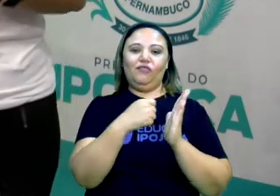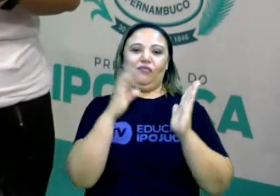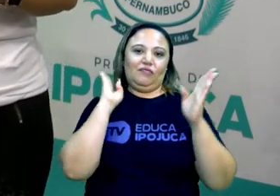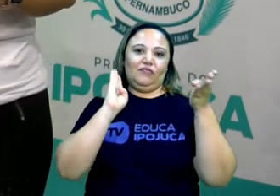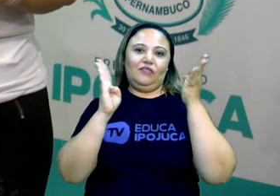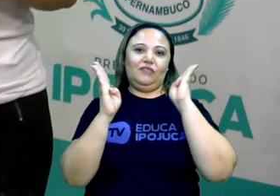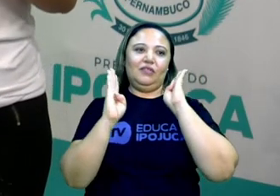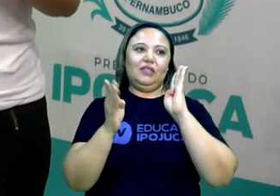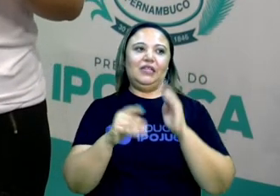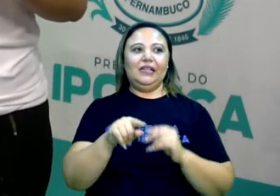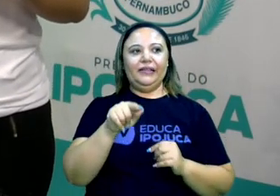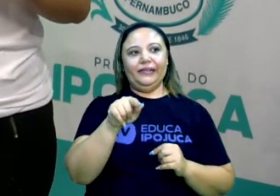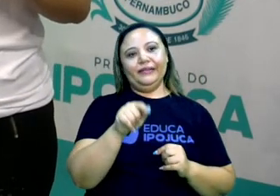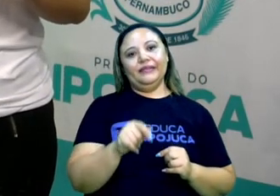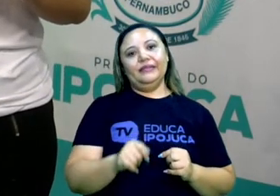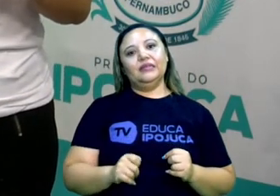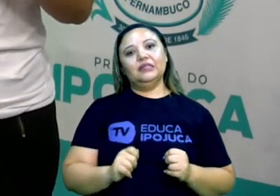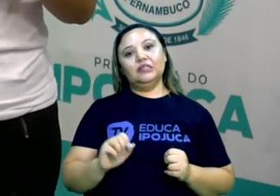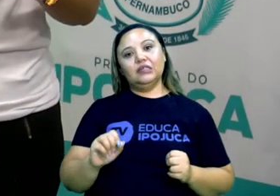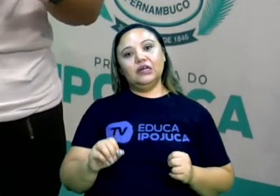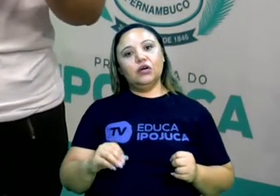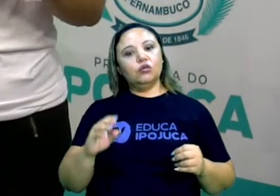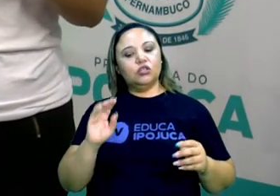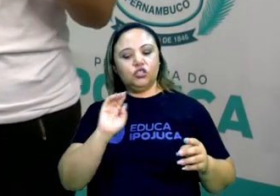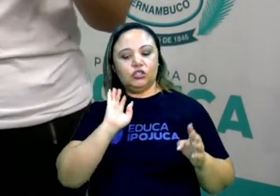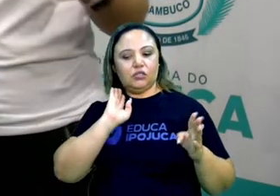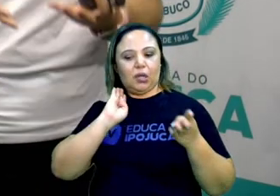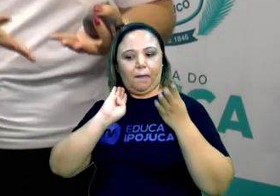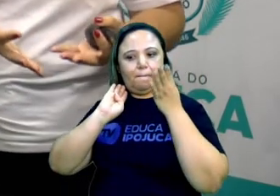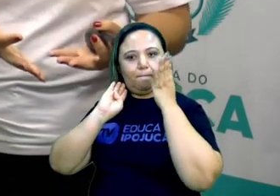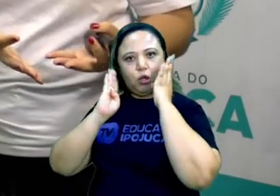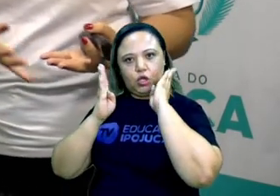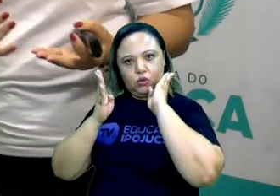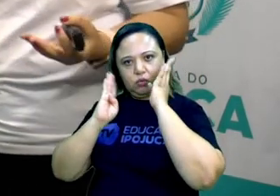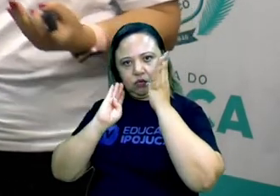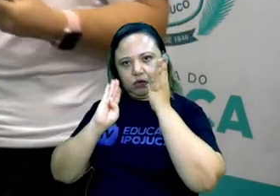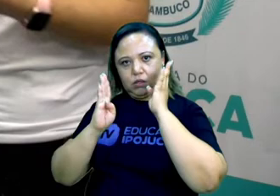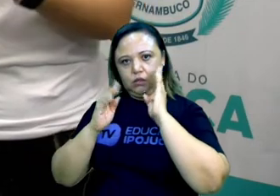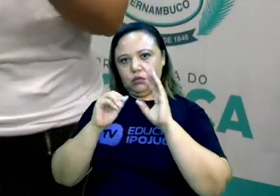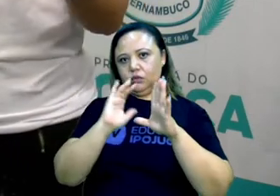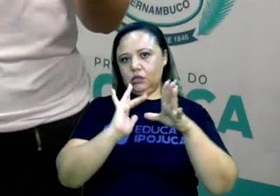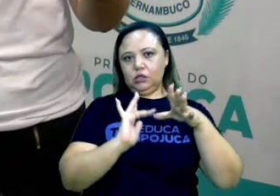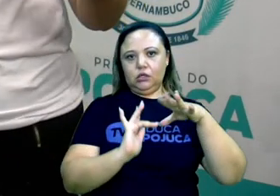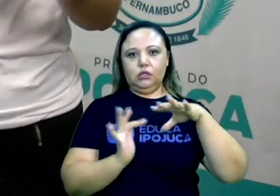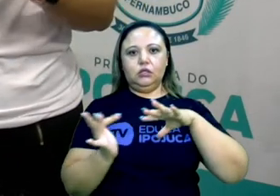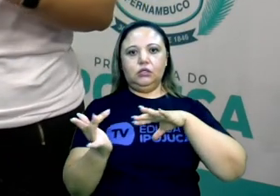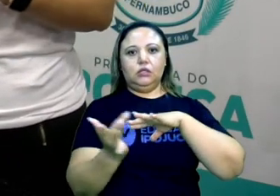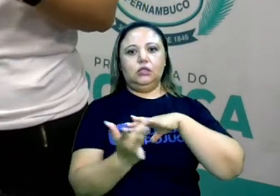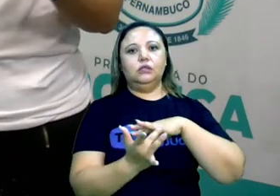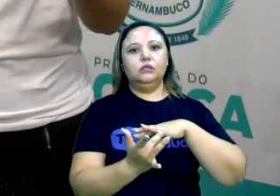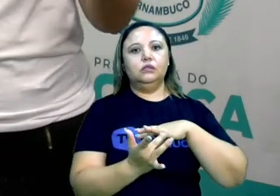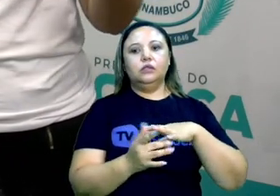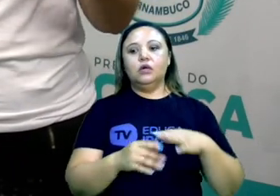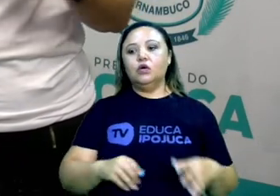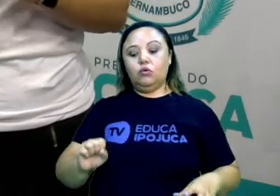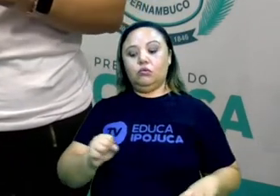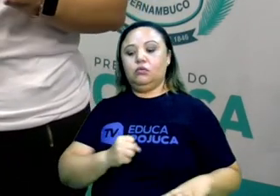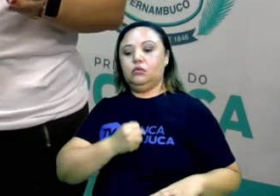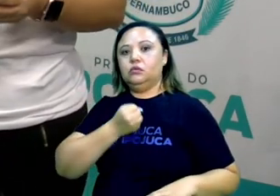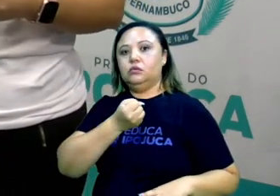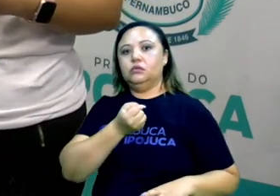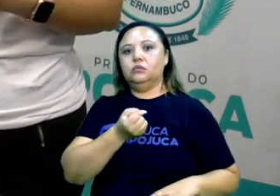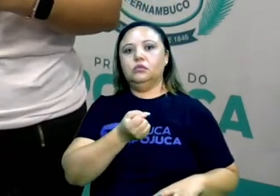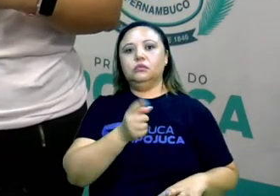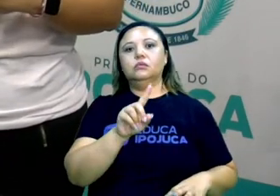discurso de ódio é justamente quando a gente coloca pra fora todo o ódio que a gente tem dentro da gente. Nas redes sociais ou em qualquer outro